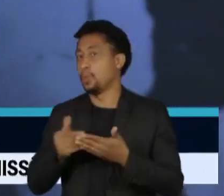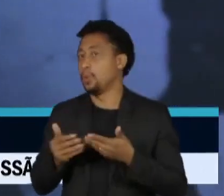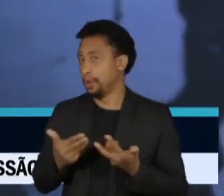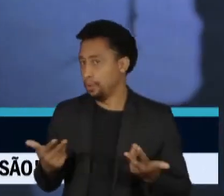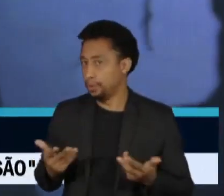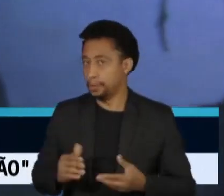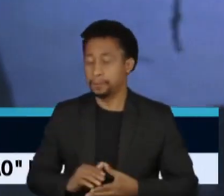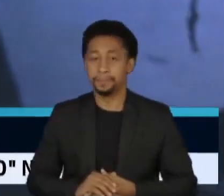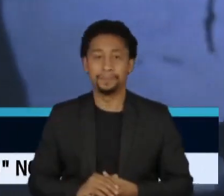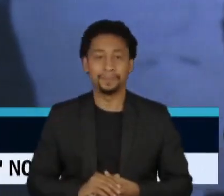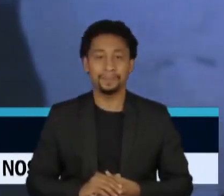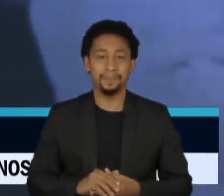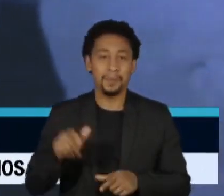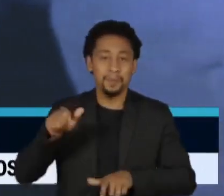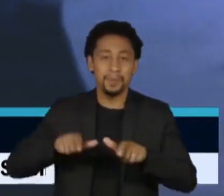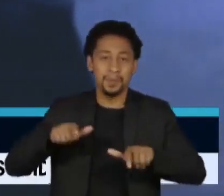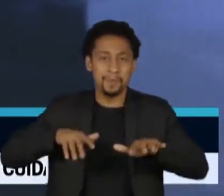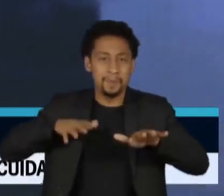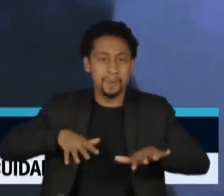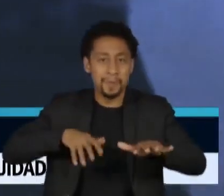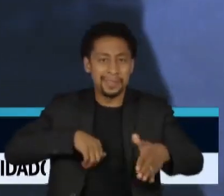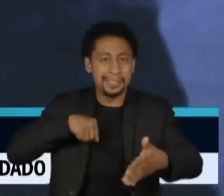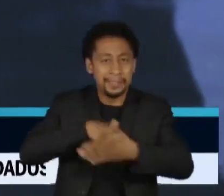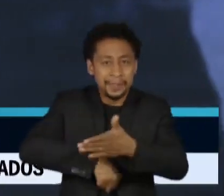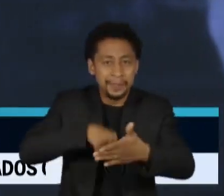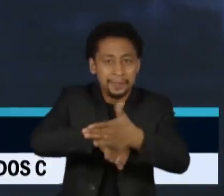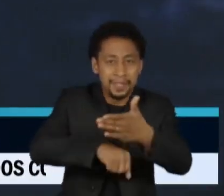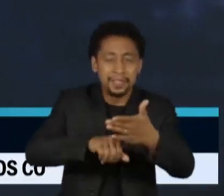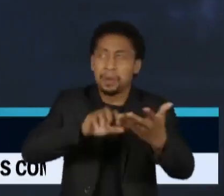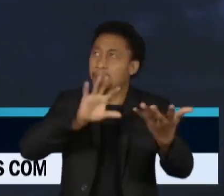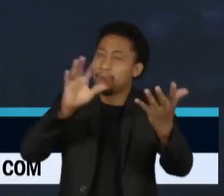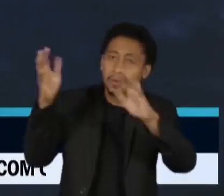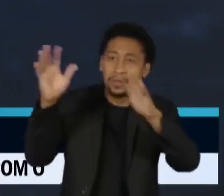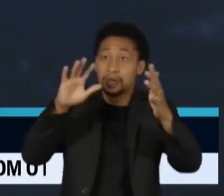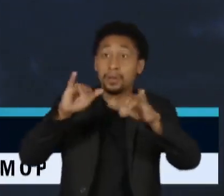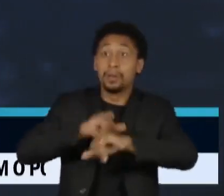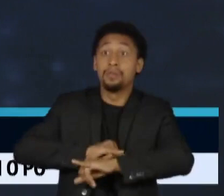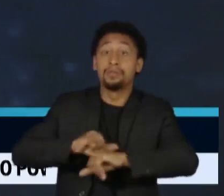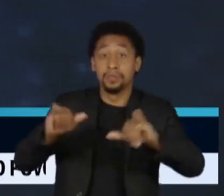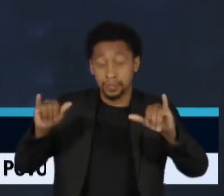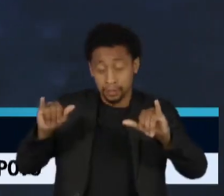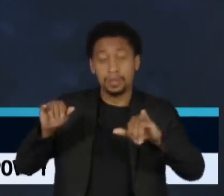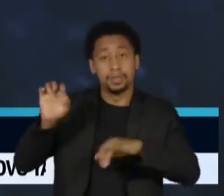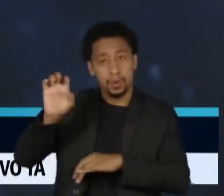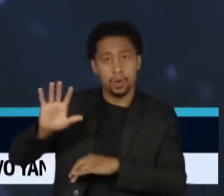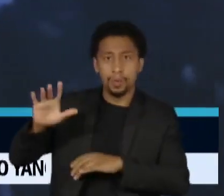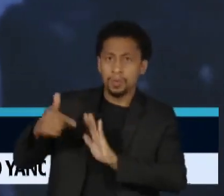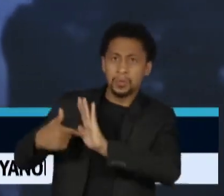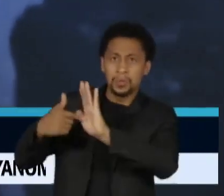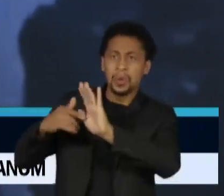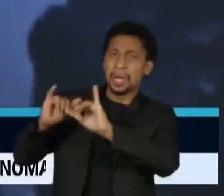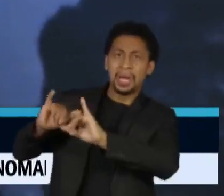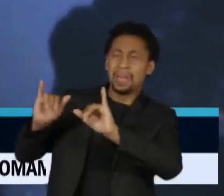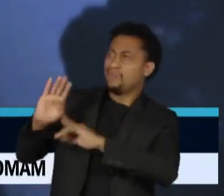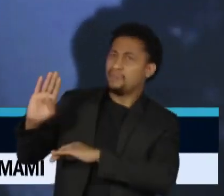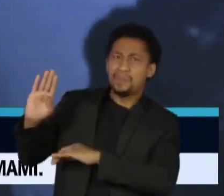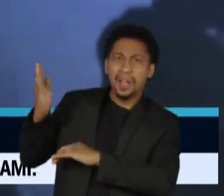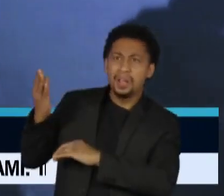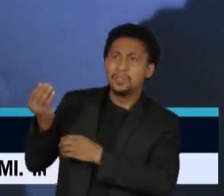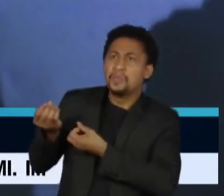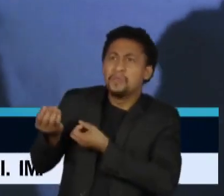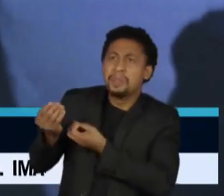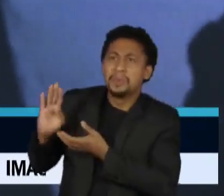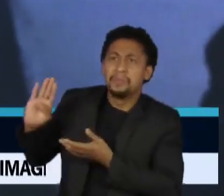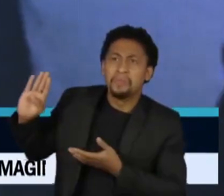Ativistas climáticos fazem um protesto diferente na Europa, com anúncios falsos em outdoors, criticam o que chamam de campanhas enganosas